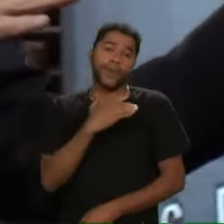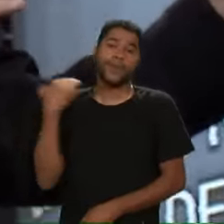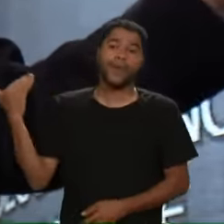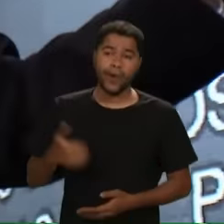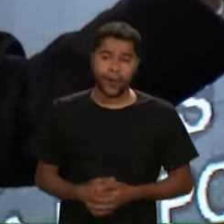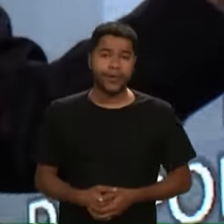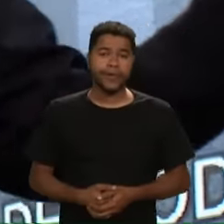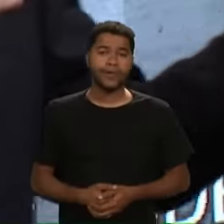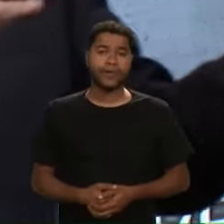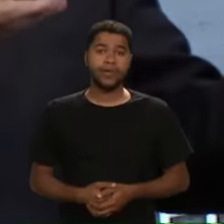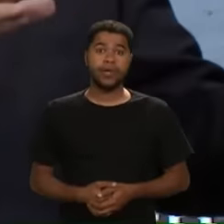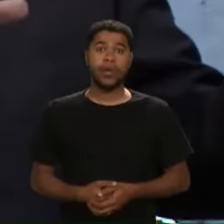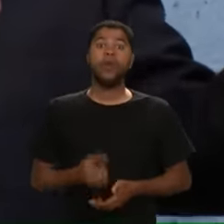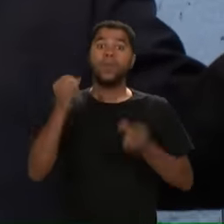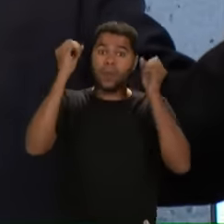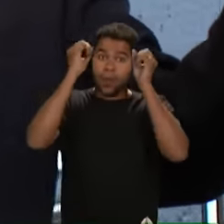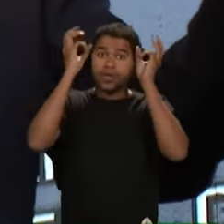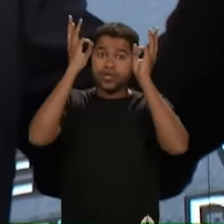precisava De um sucessor